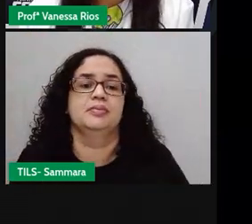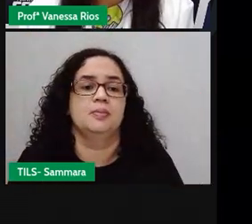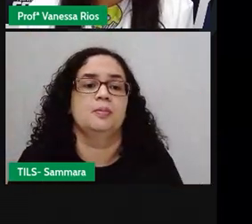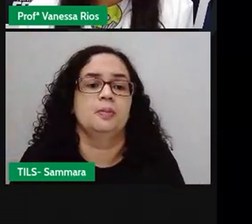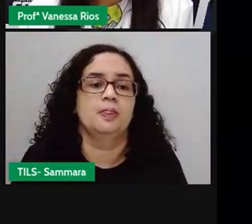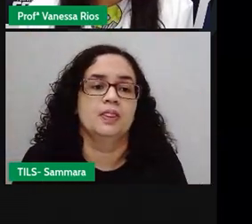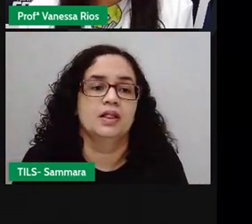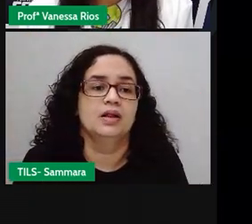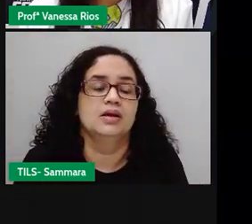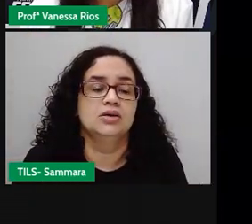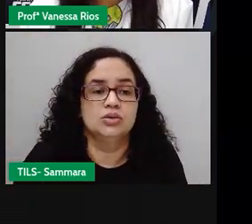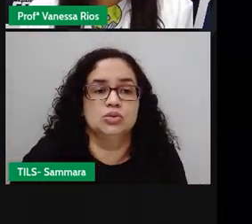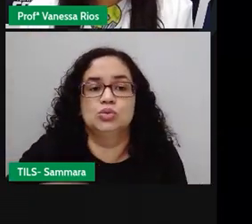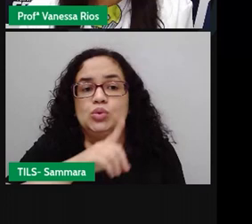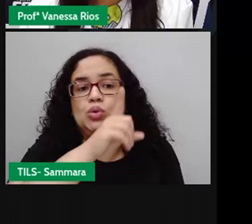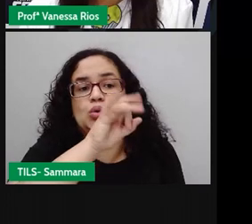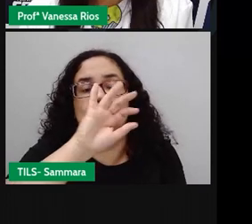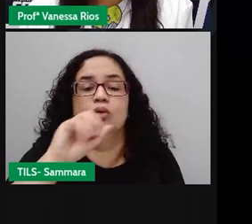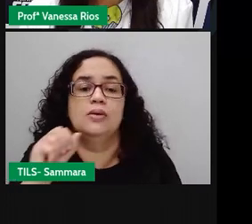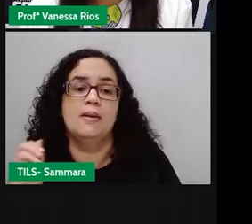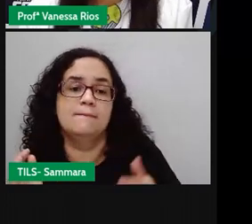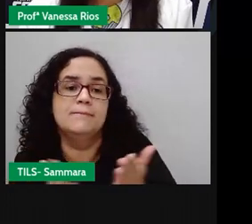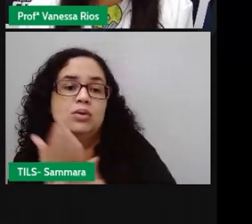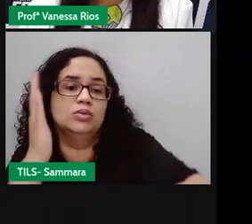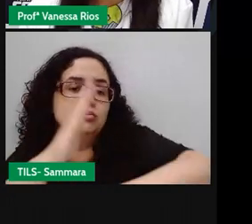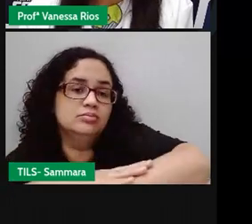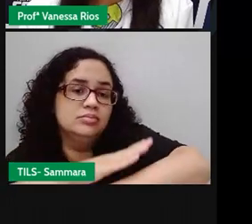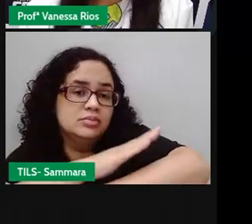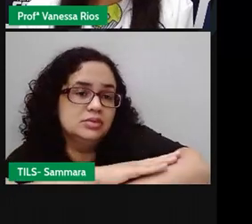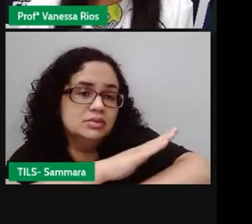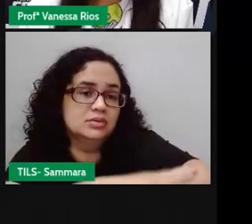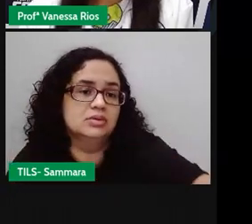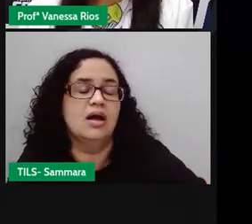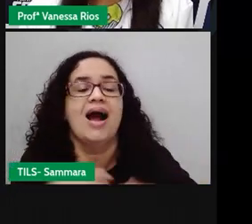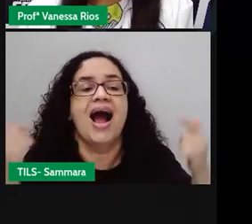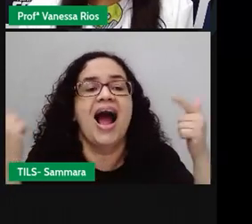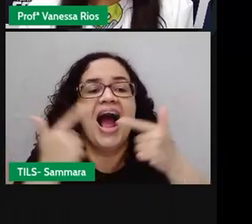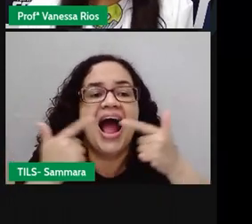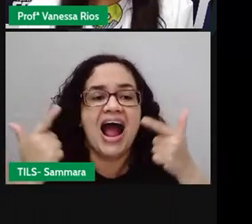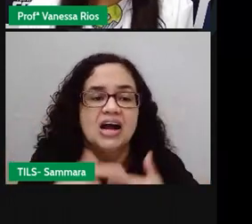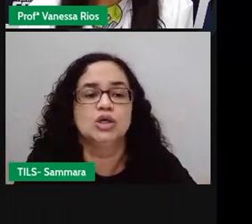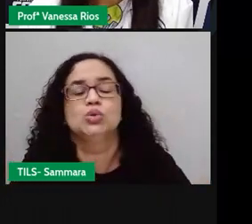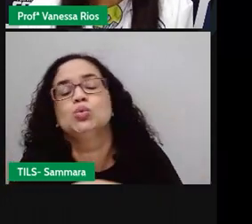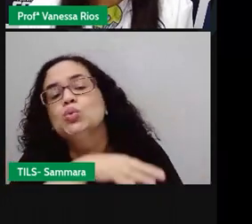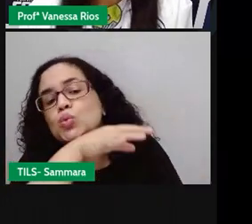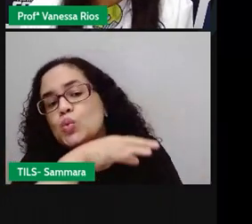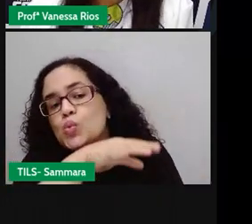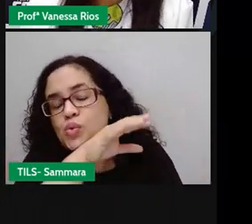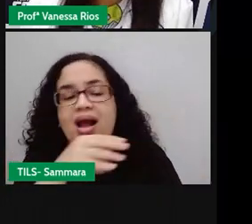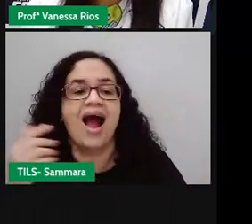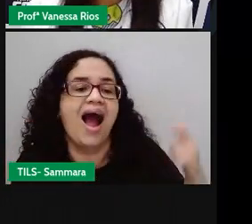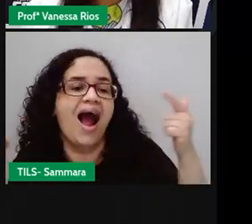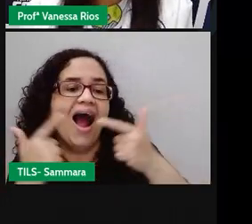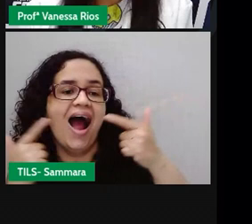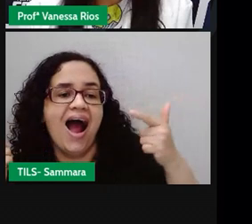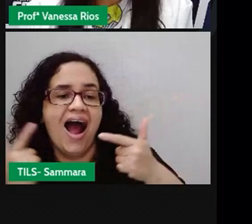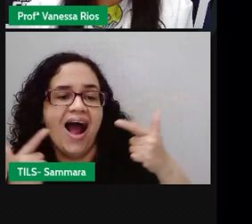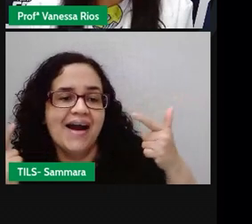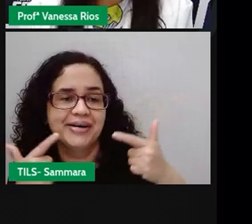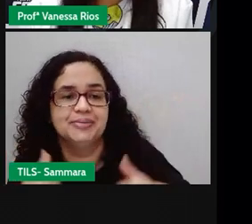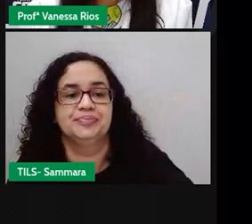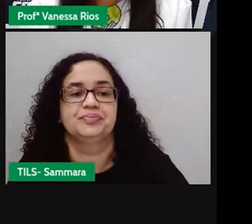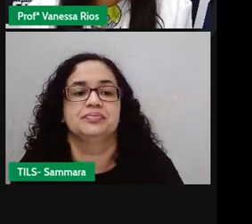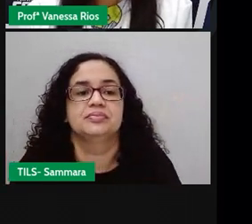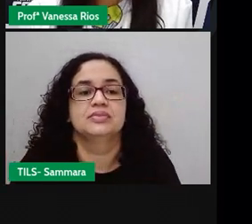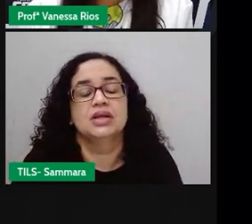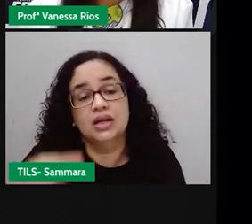E aí durante muitos dias o pobre sapinho virou motivo de gozação. Os animais todos riam dele. E